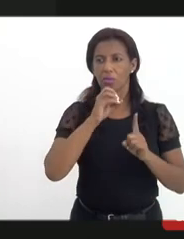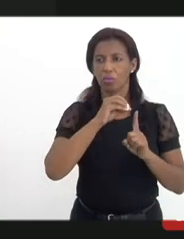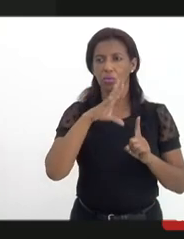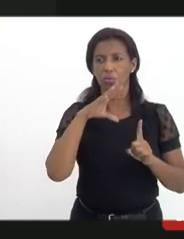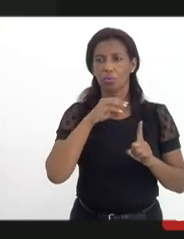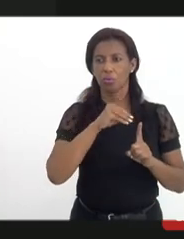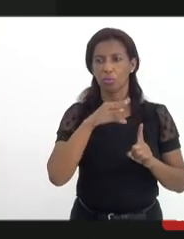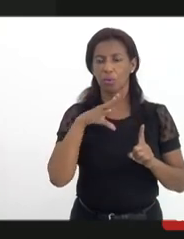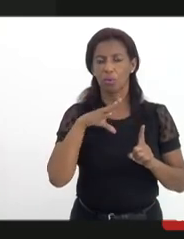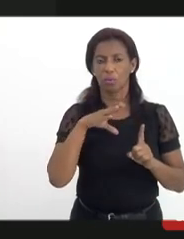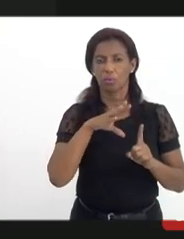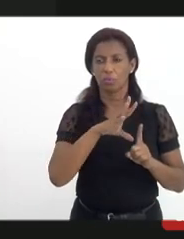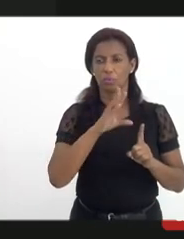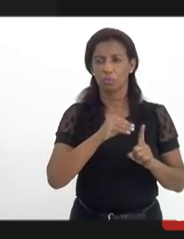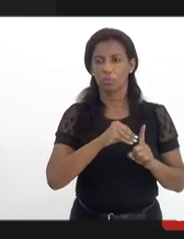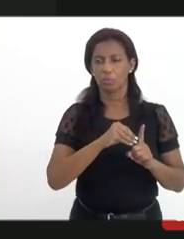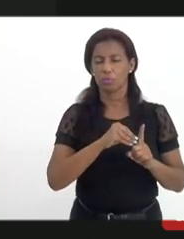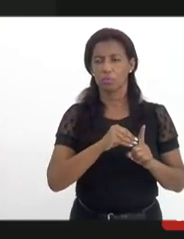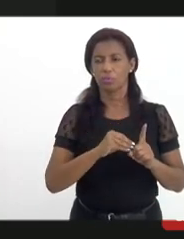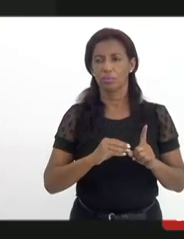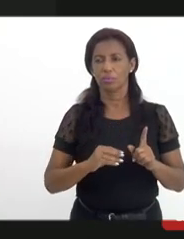O áudio está fechado.